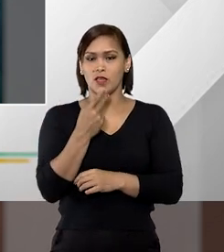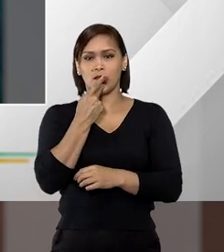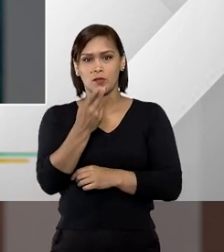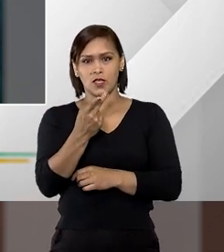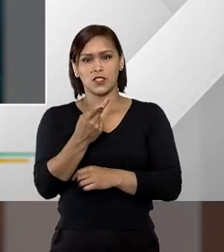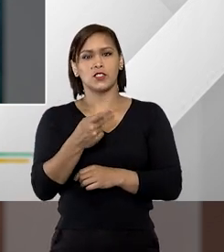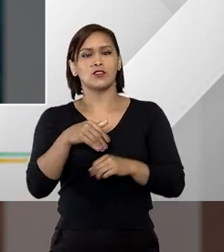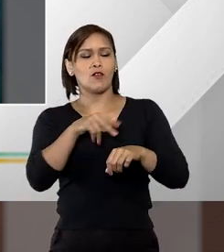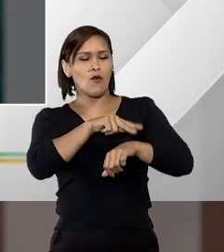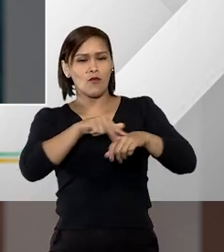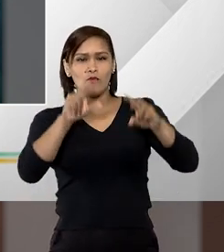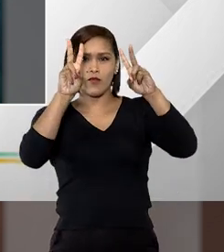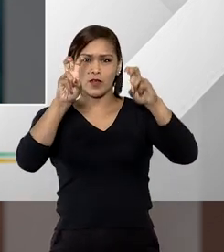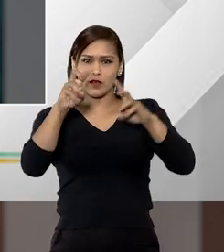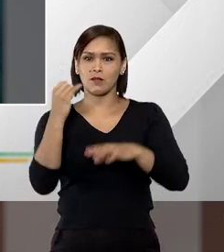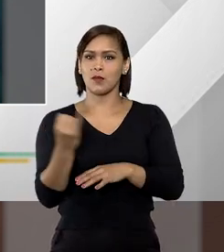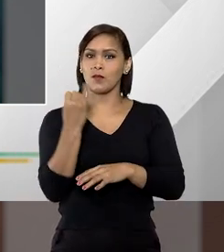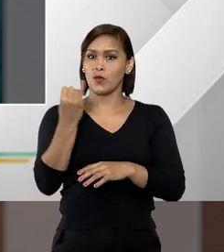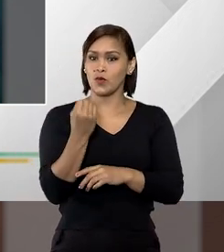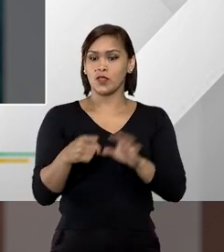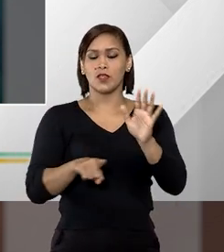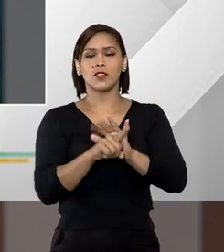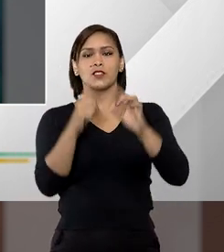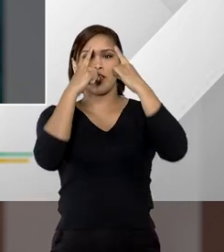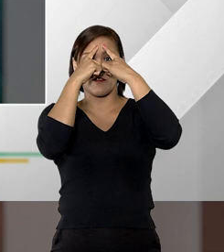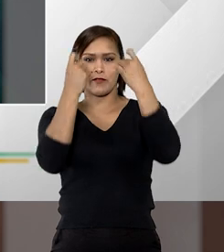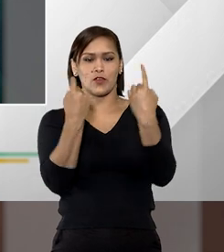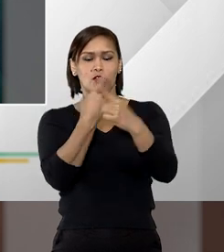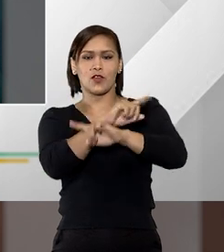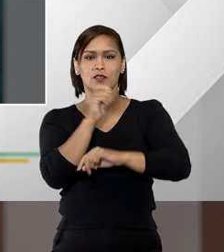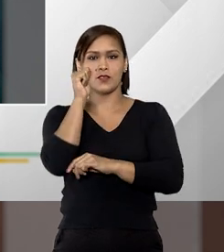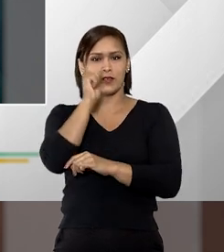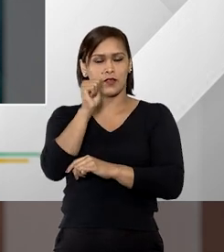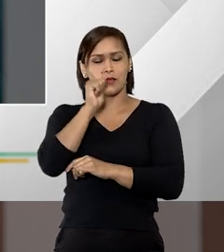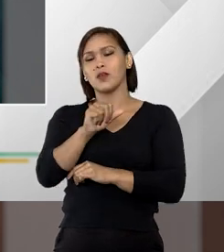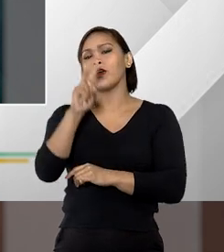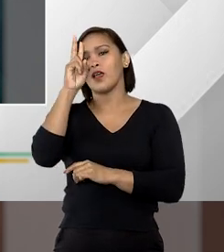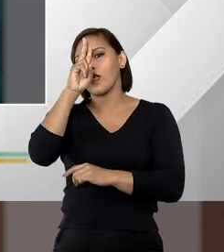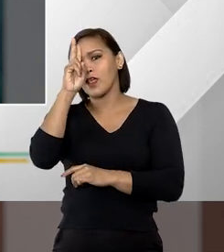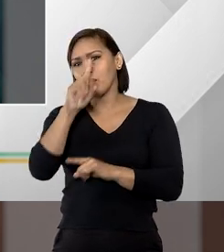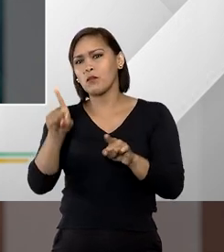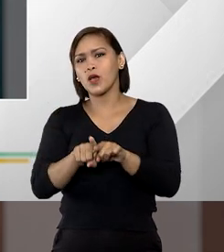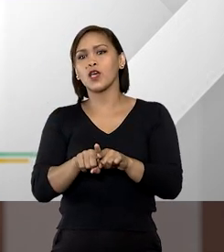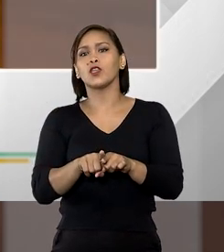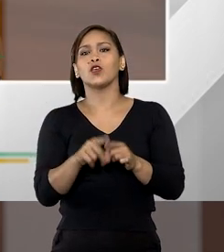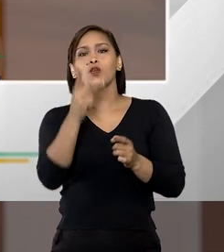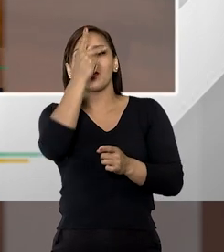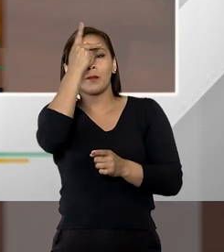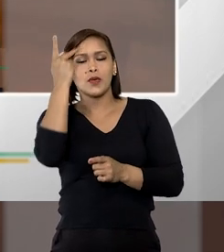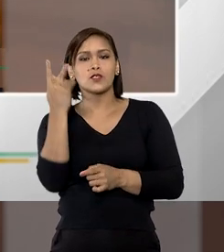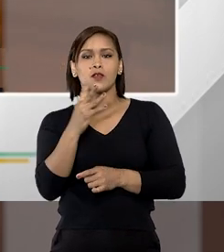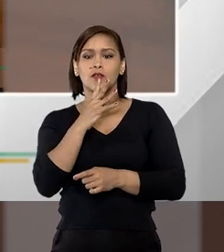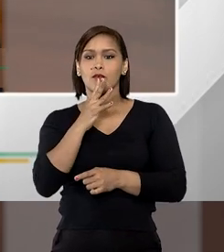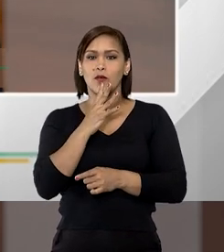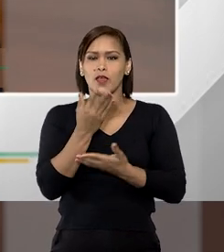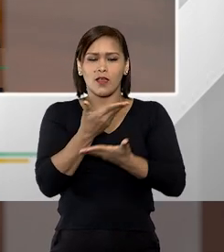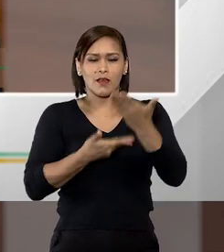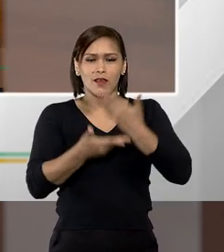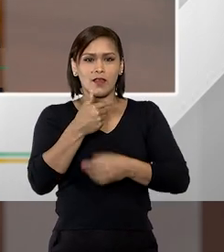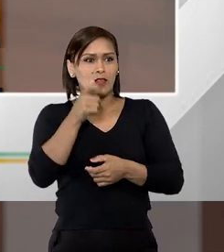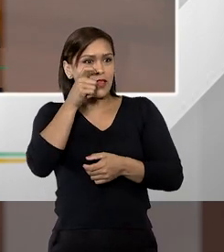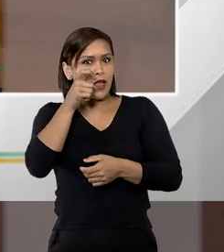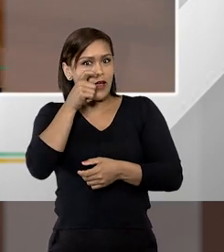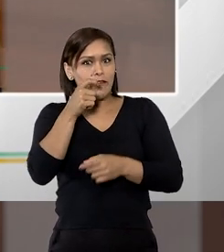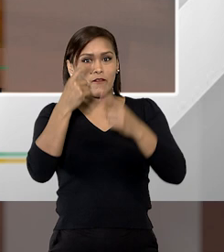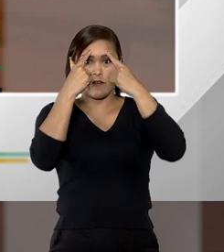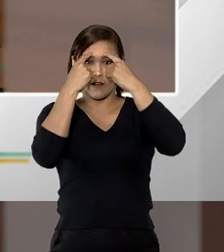falar de uma pauta tão relevante que é a questão da violência contra o mulher lembrando que qualquer um que conheça que saiba da existência de